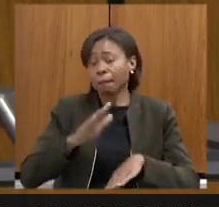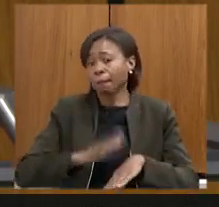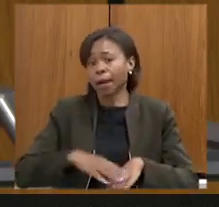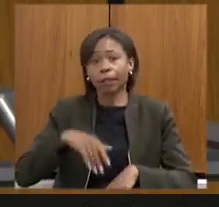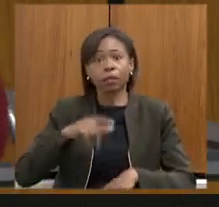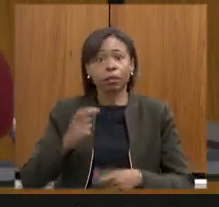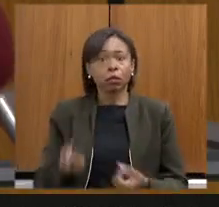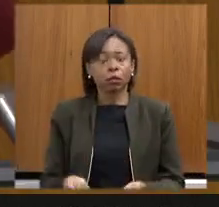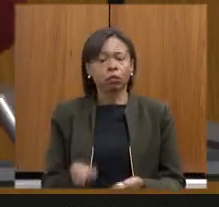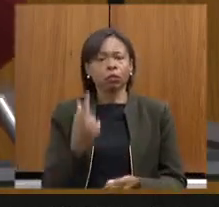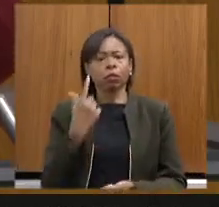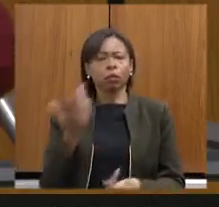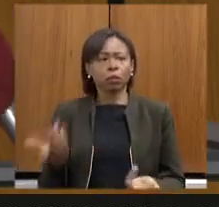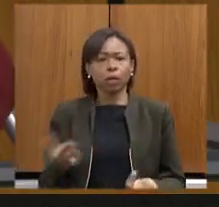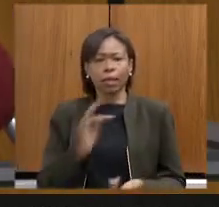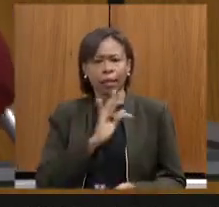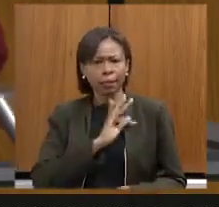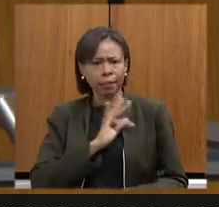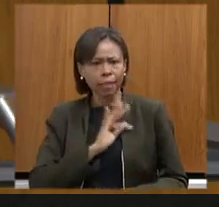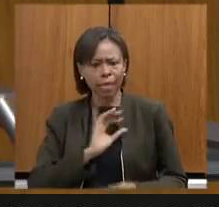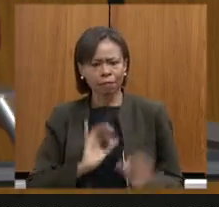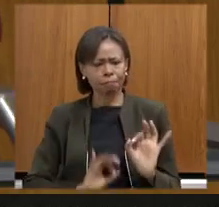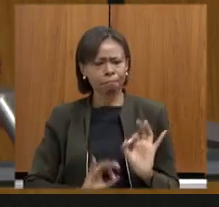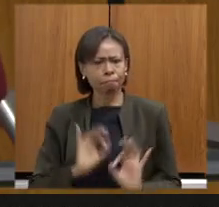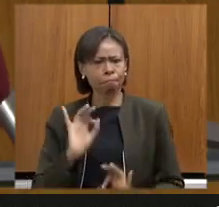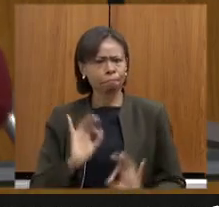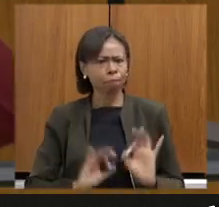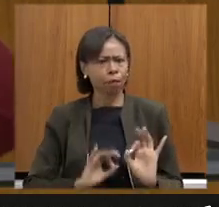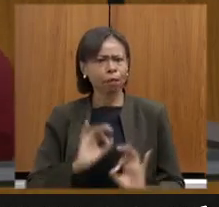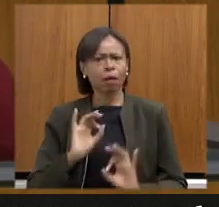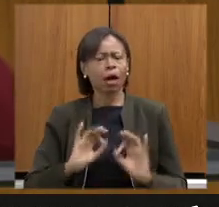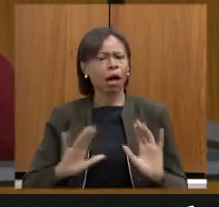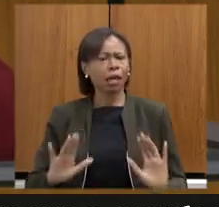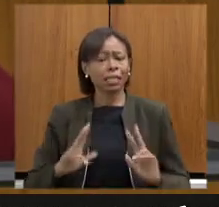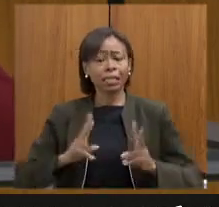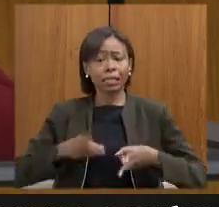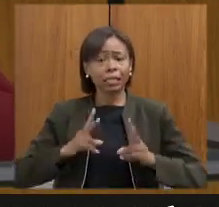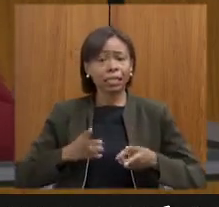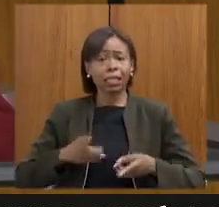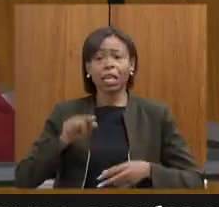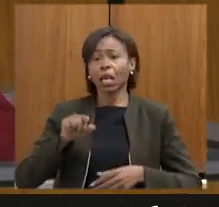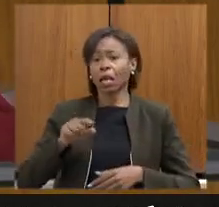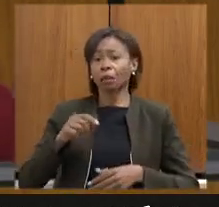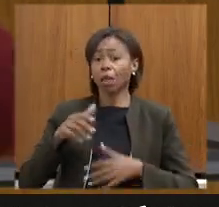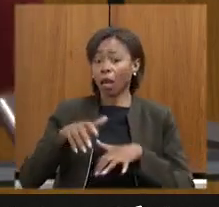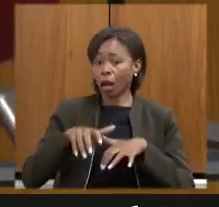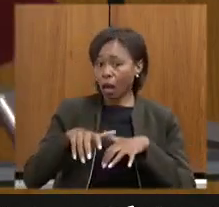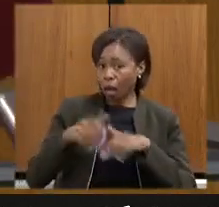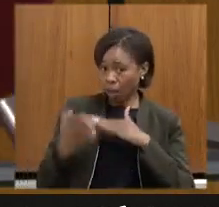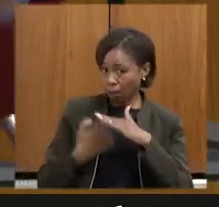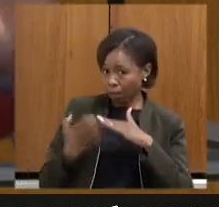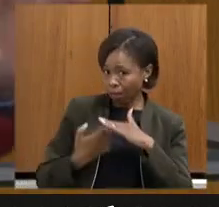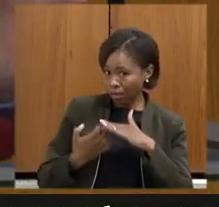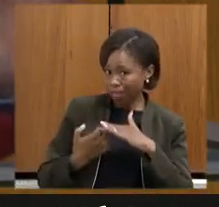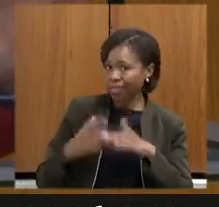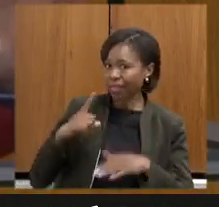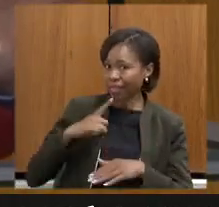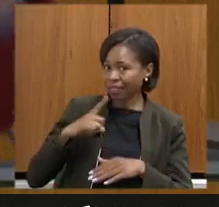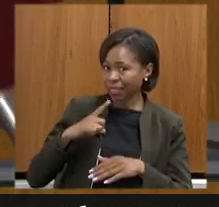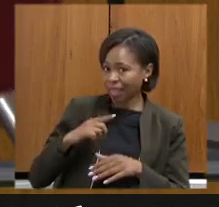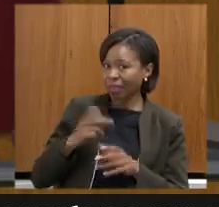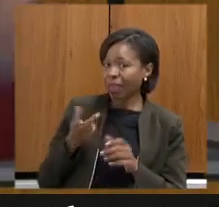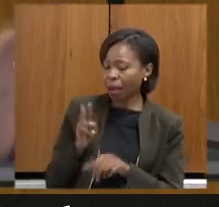as técnicas vão sendo aperfeiçoadas de modo que sempre a mineradora fique protegida em detrimento da